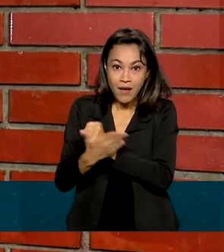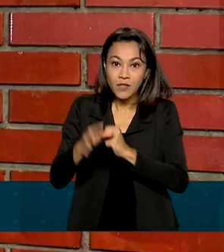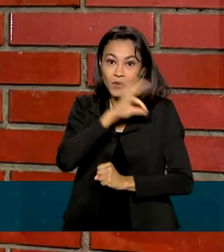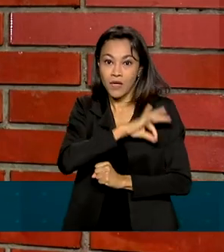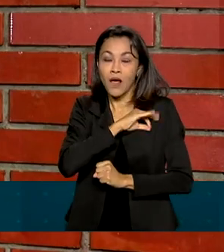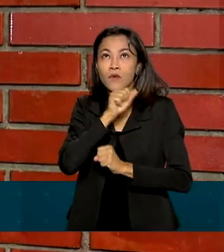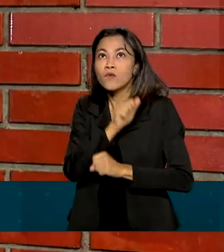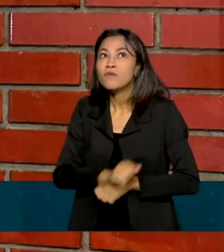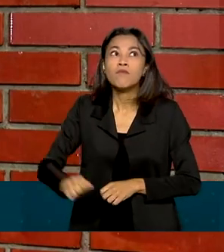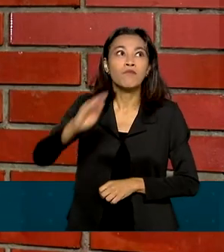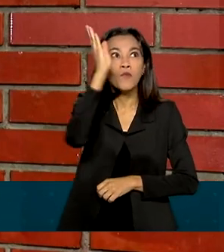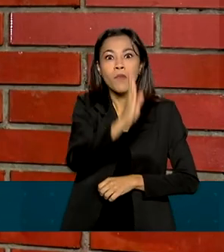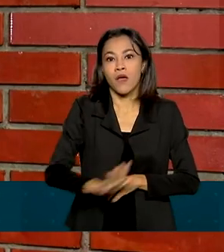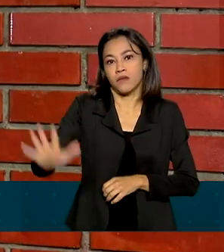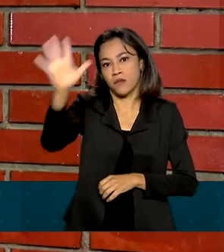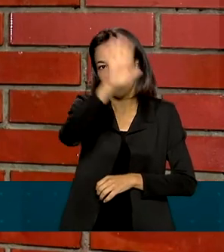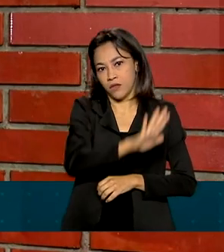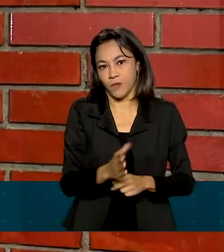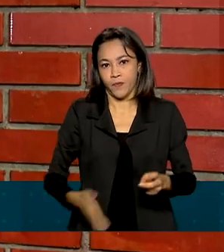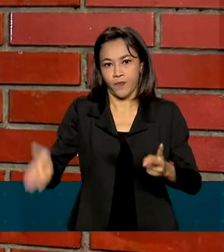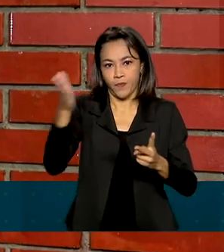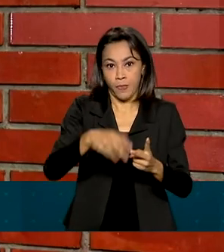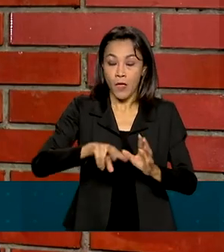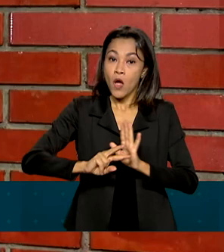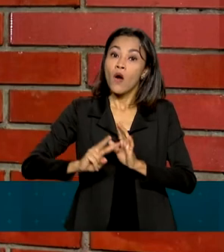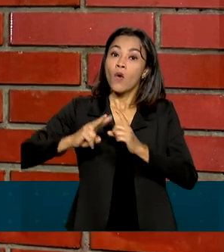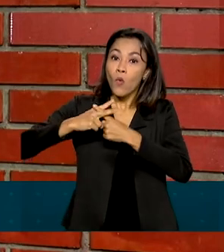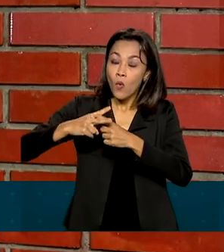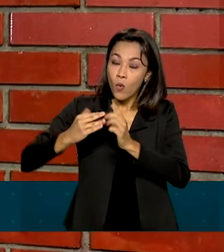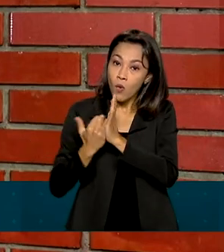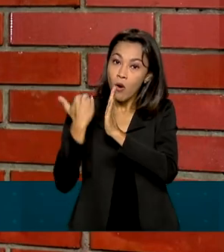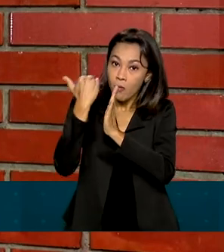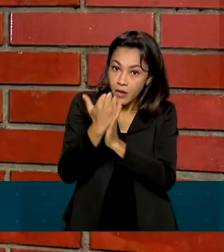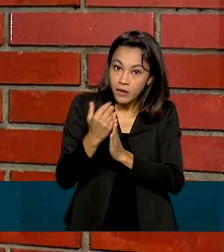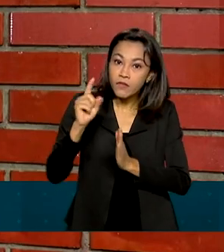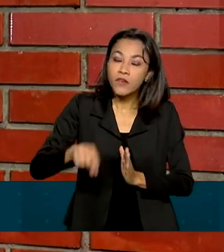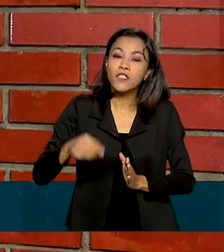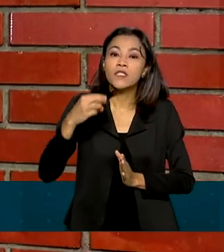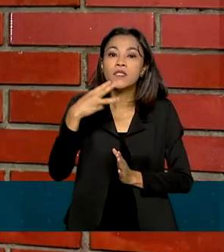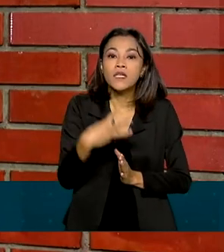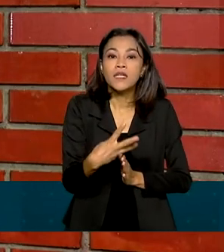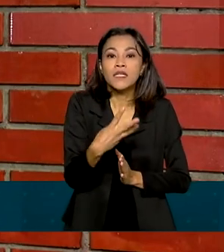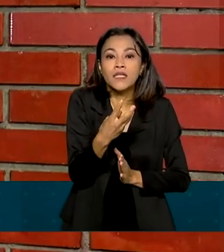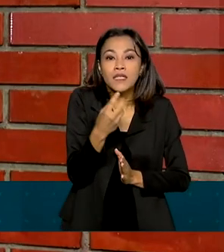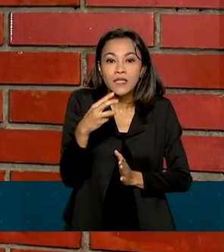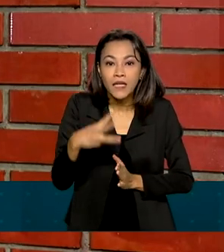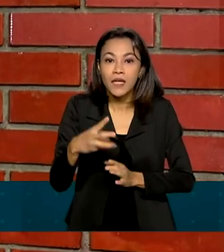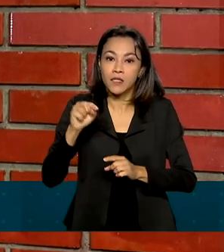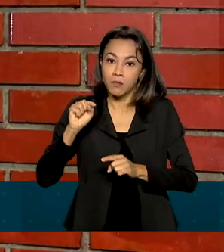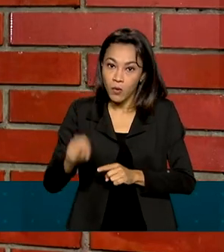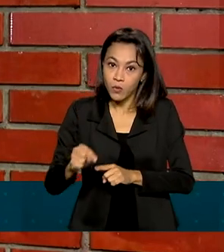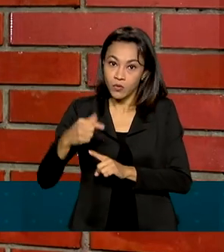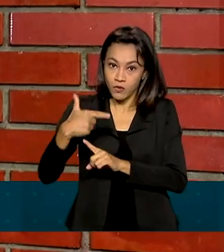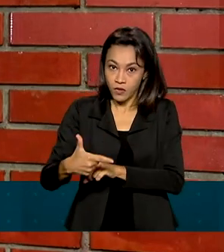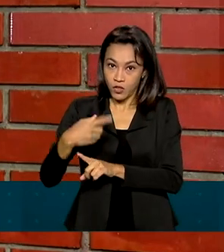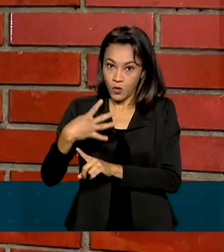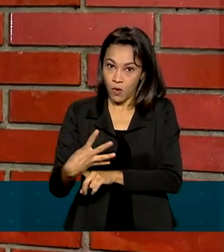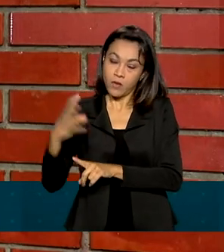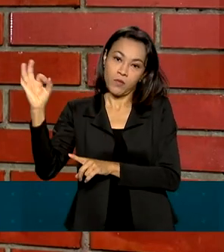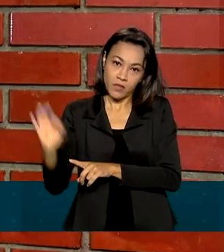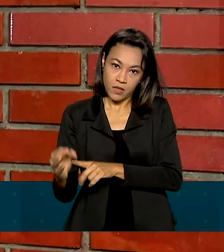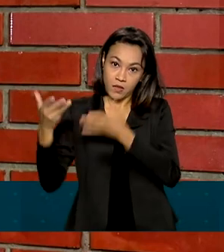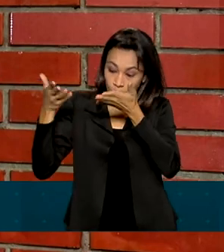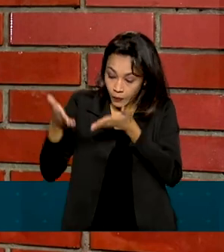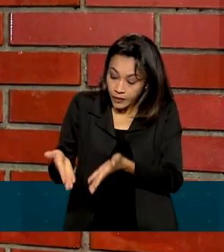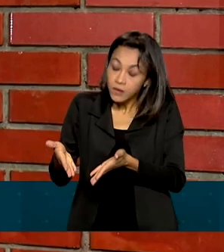O reajuste do piso neste ano foi de 33,24% e, com isso,